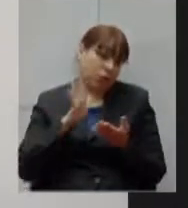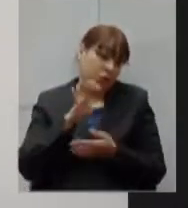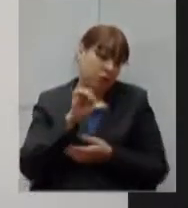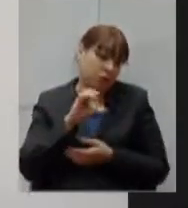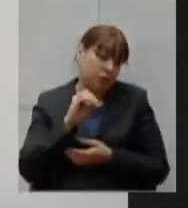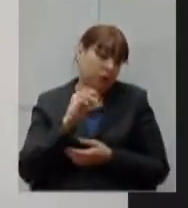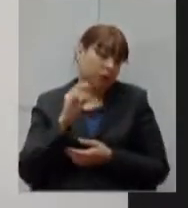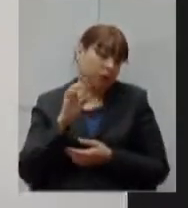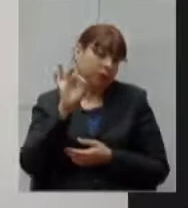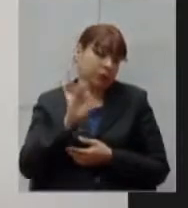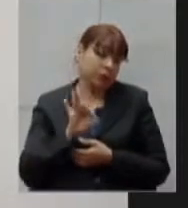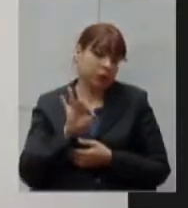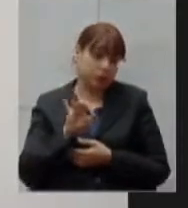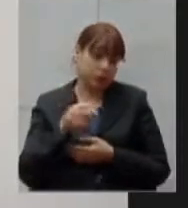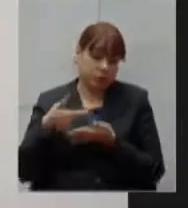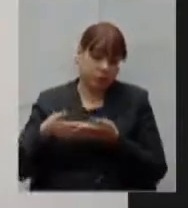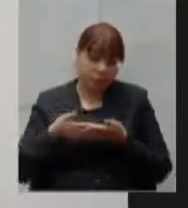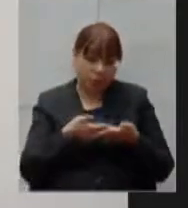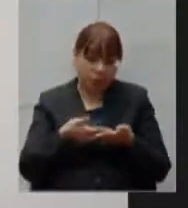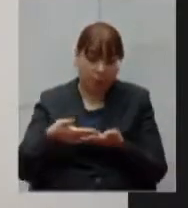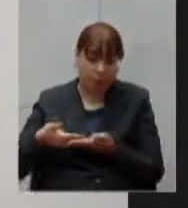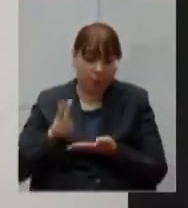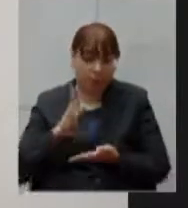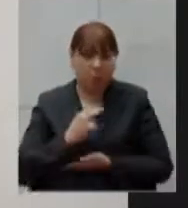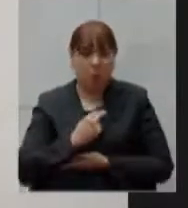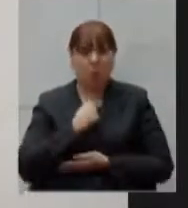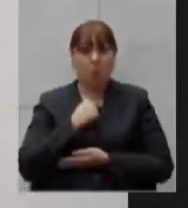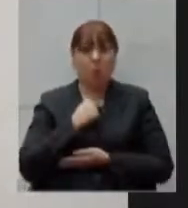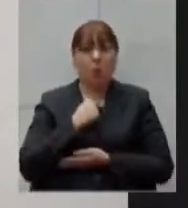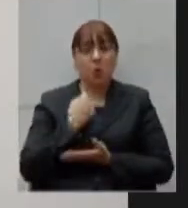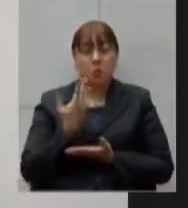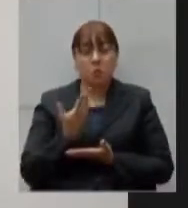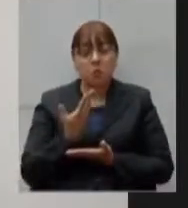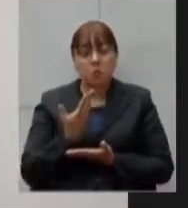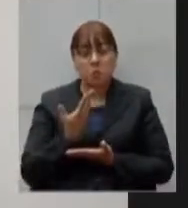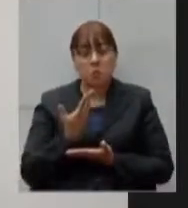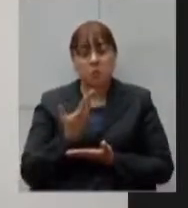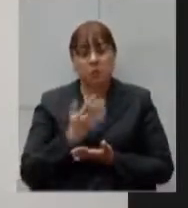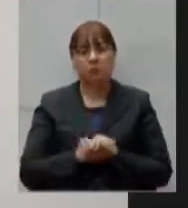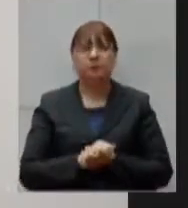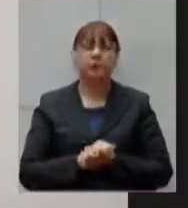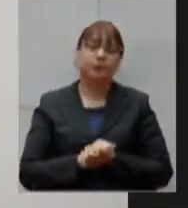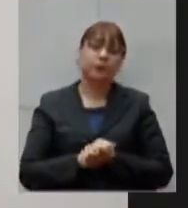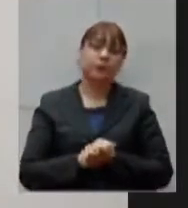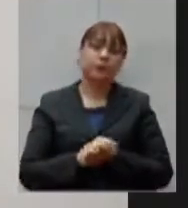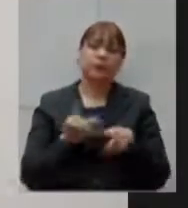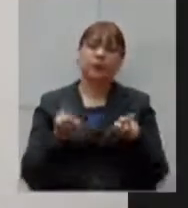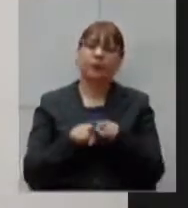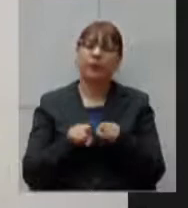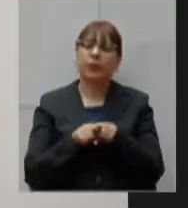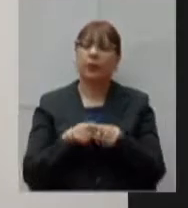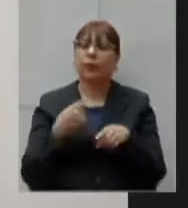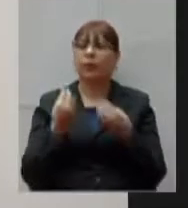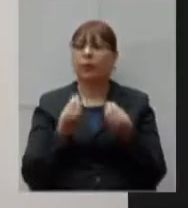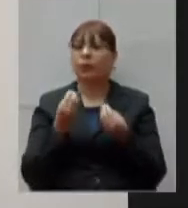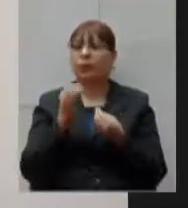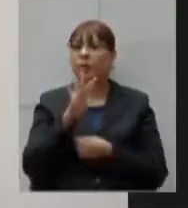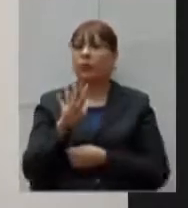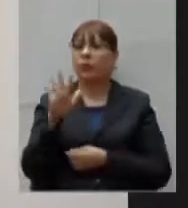ouvi nessa manhã a questão de habilitação de leitos pelo governo federal